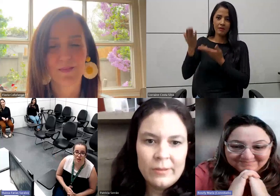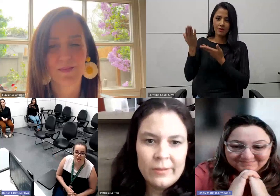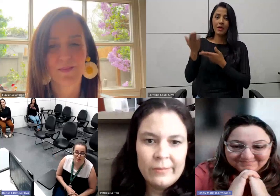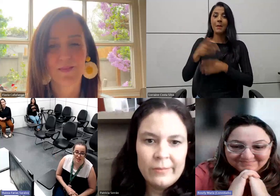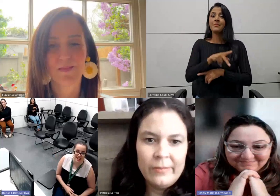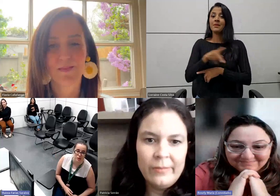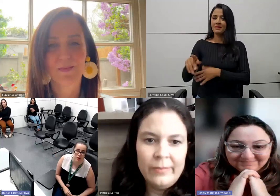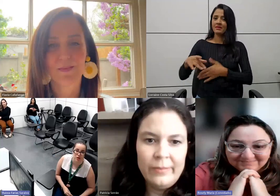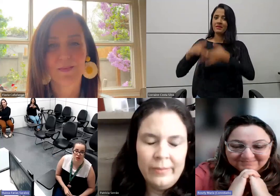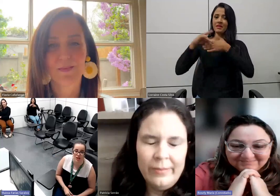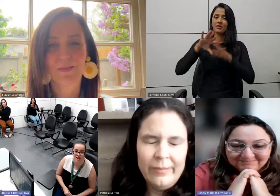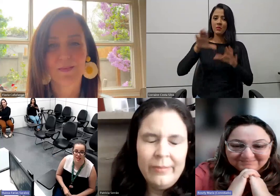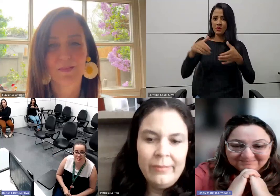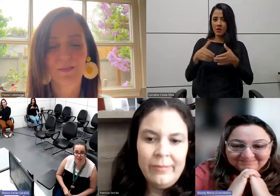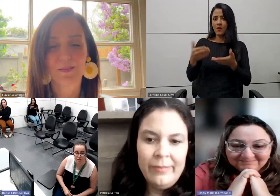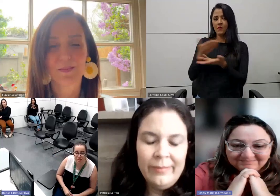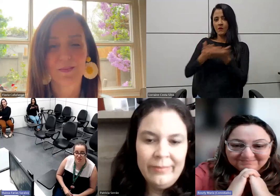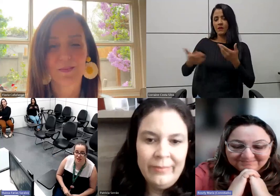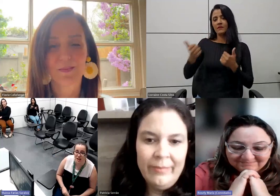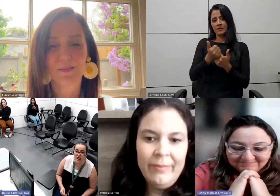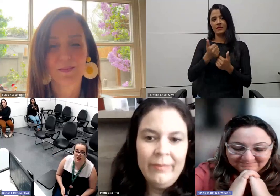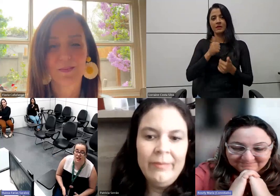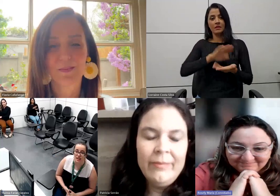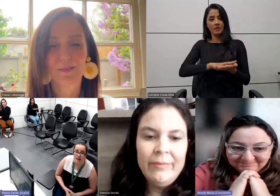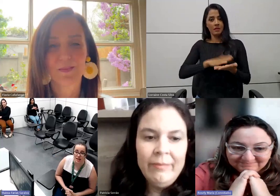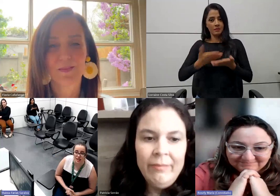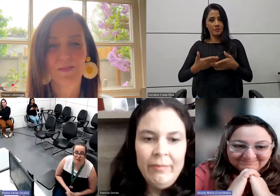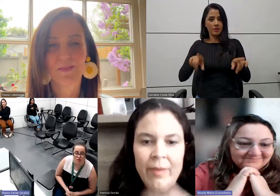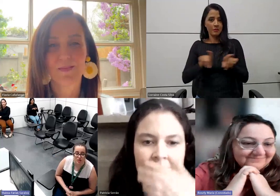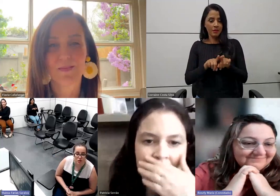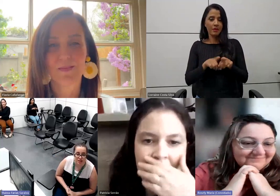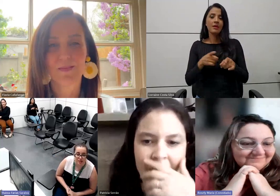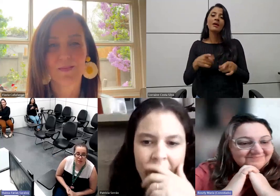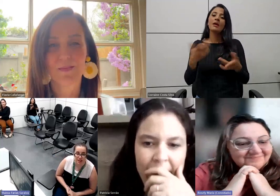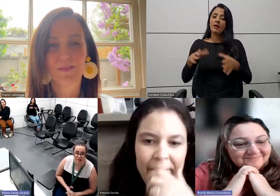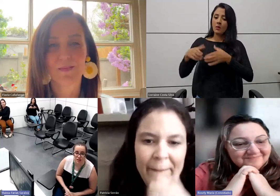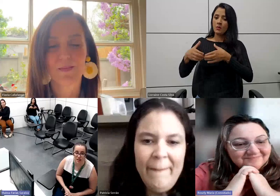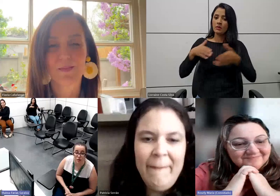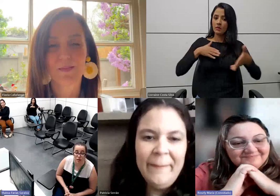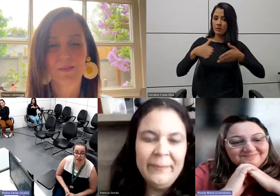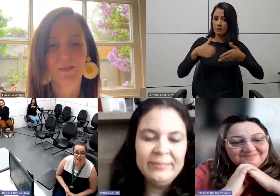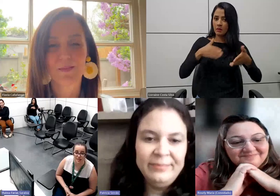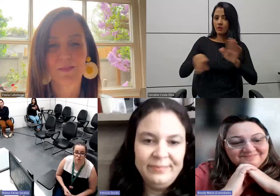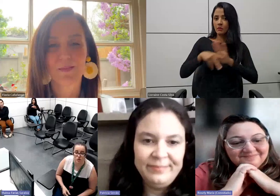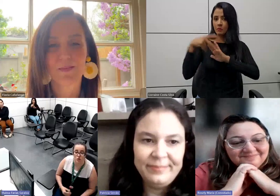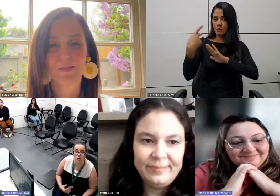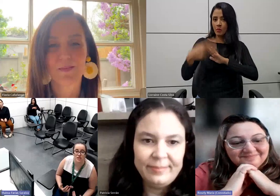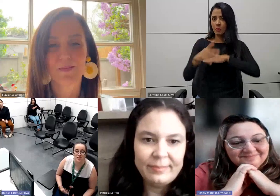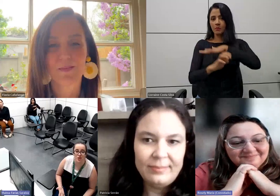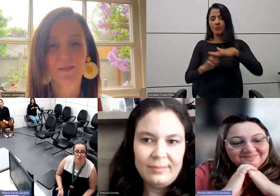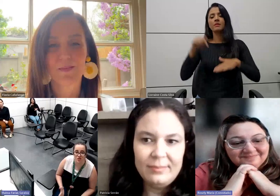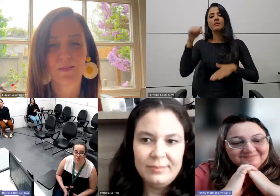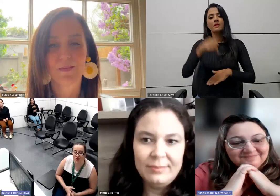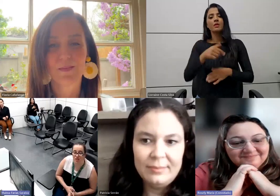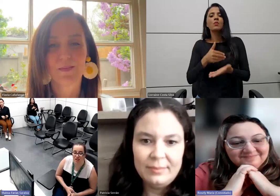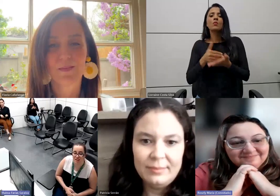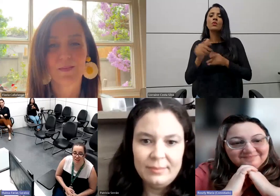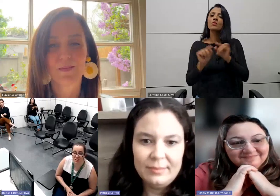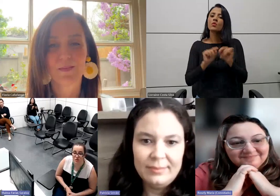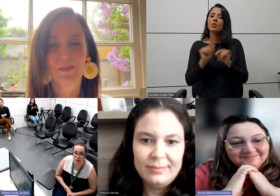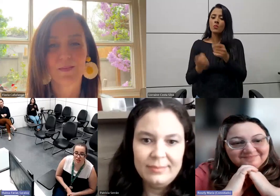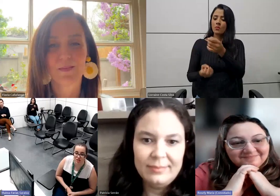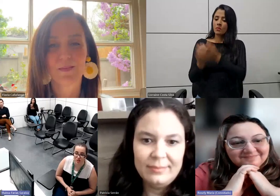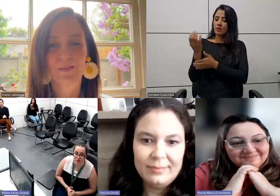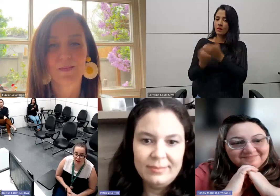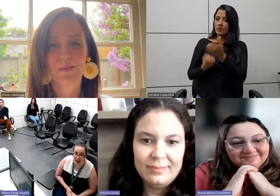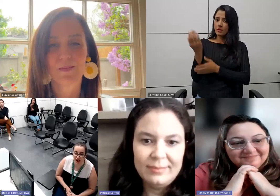Comissão, que vai revisar também com a Lorraine nas Libras. E, além da Comissão de Acessibilidade aqui da empresa, tudo começou com a